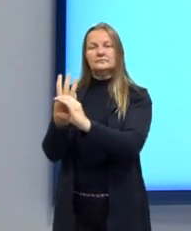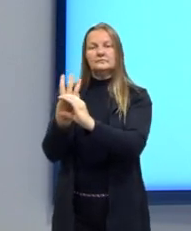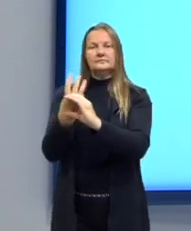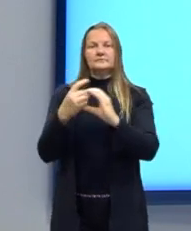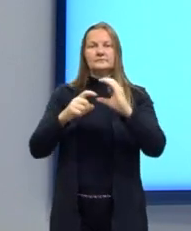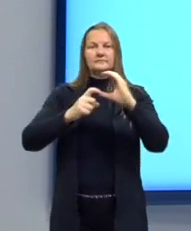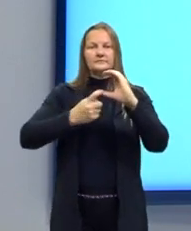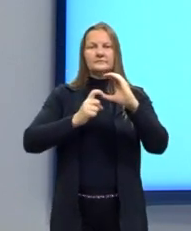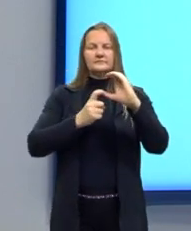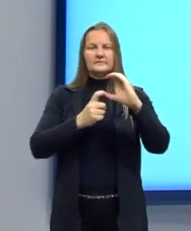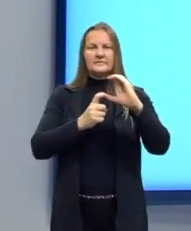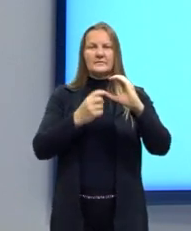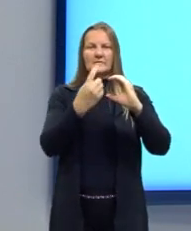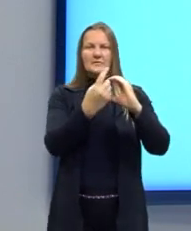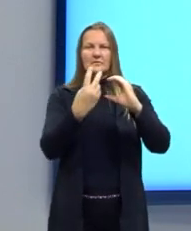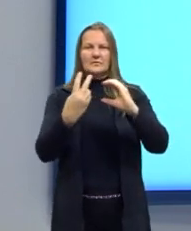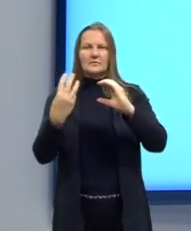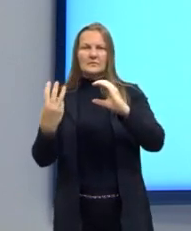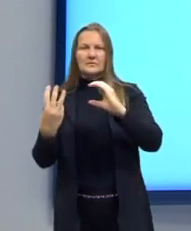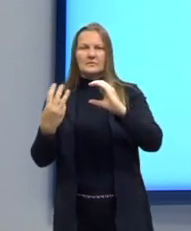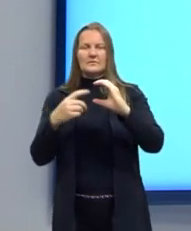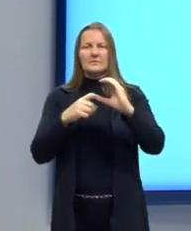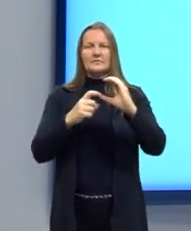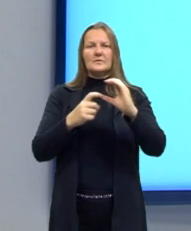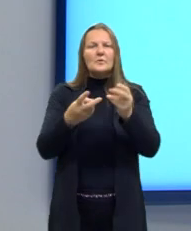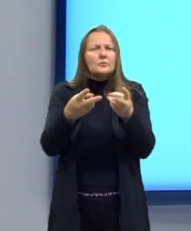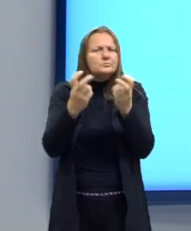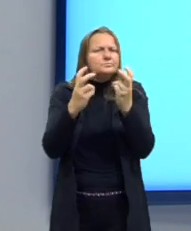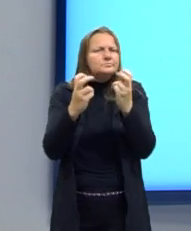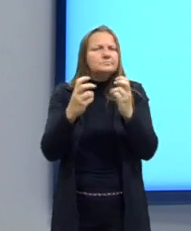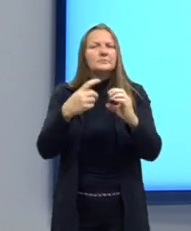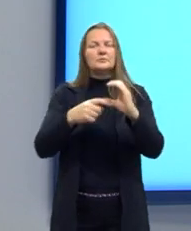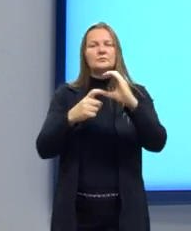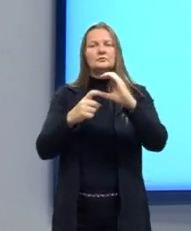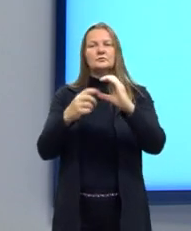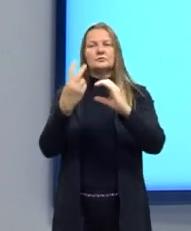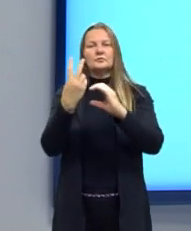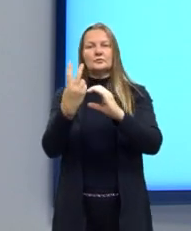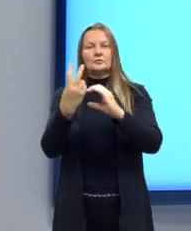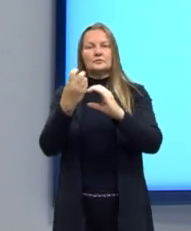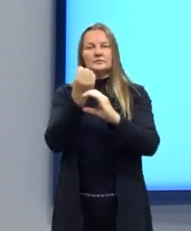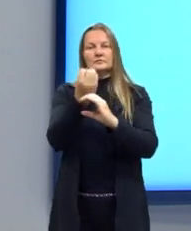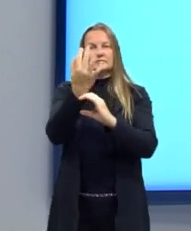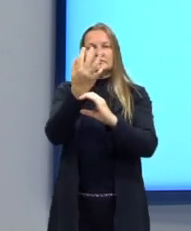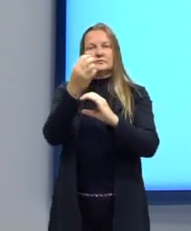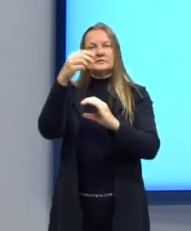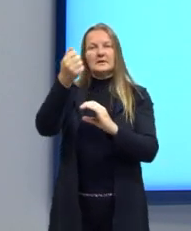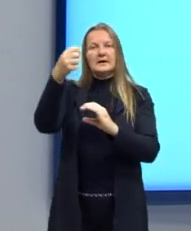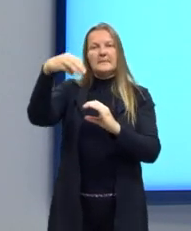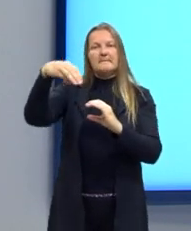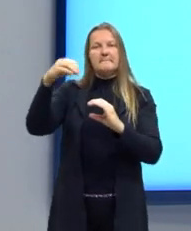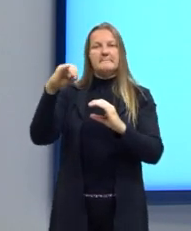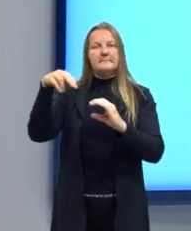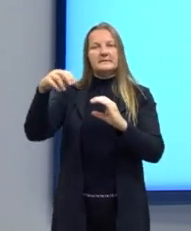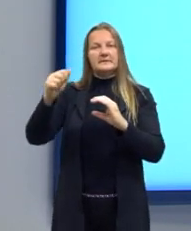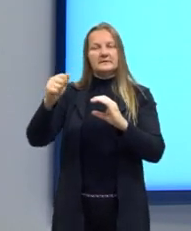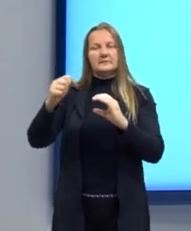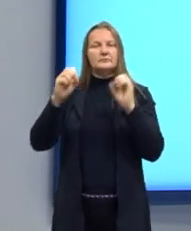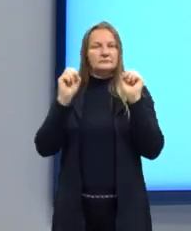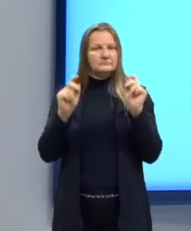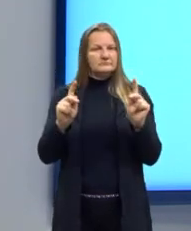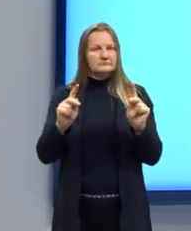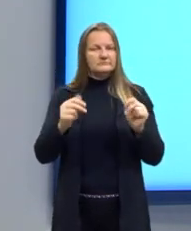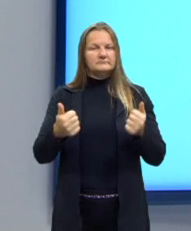1, sinalizando onde está a minha amina, para poder identificar que no 2 eu tenho metil. Amina. Certo?